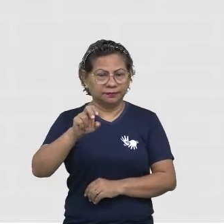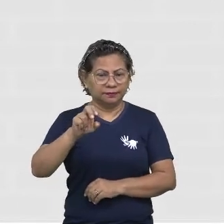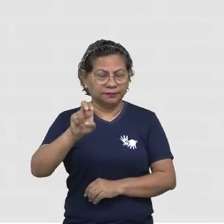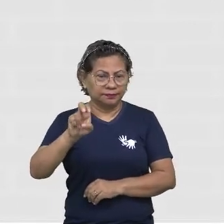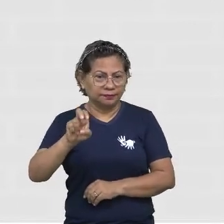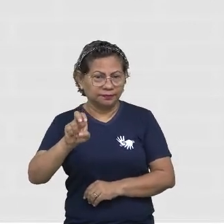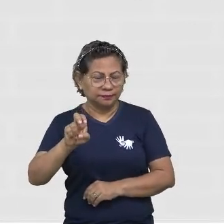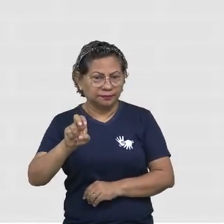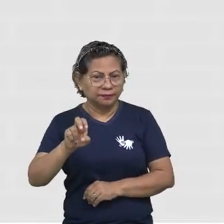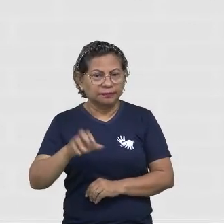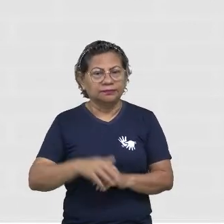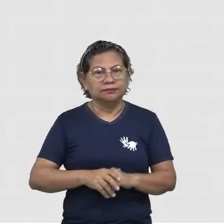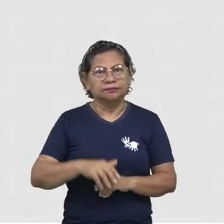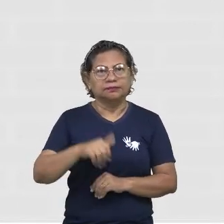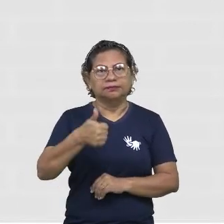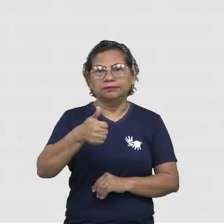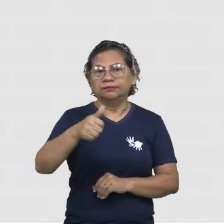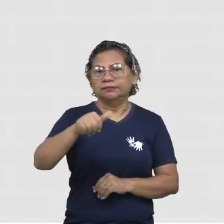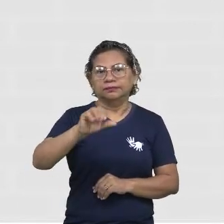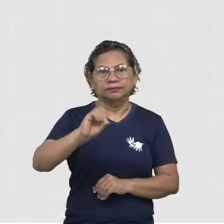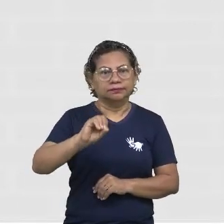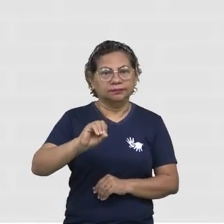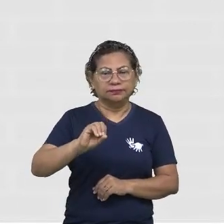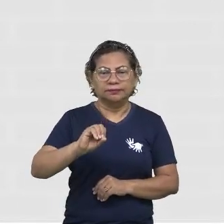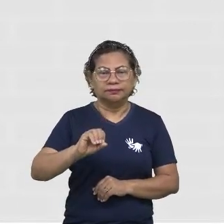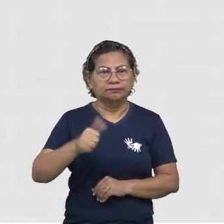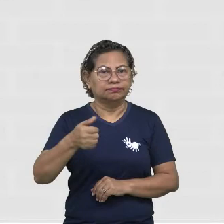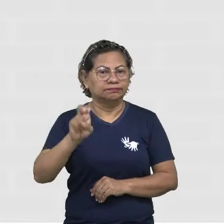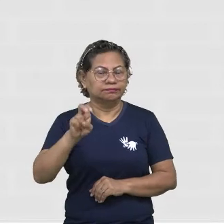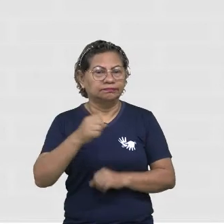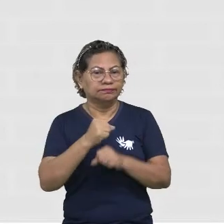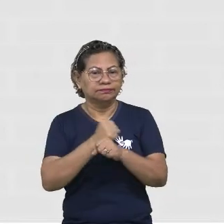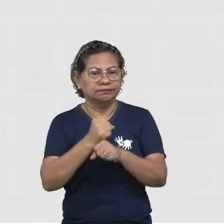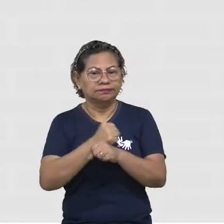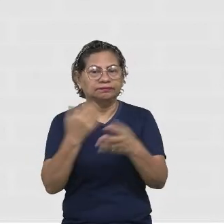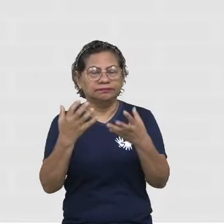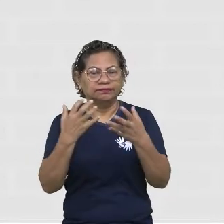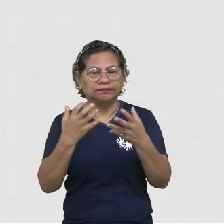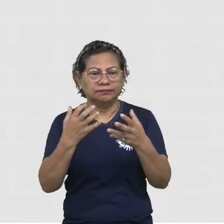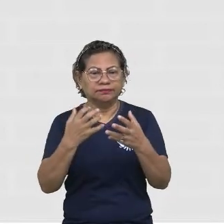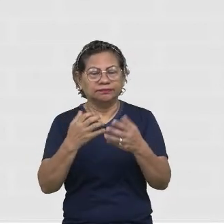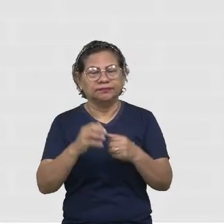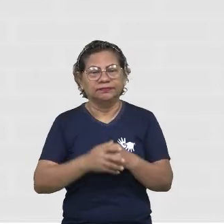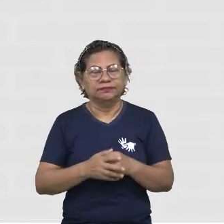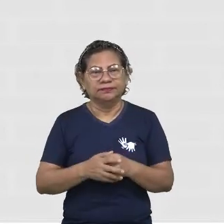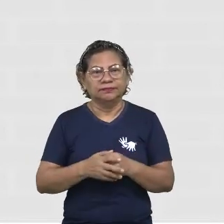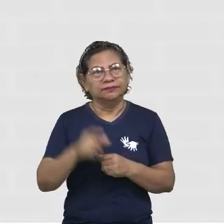anos? Como eu quero estar quando me aposentar?